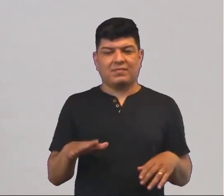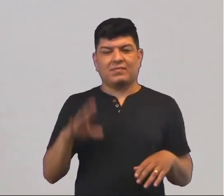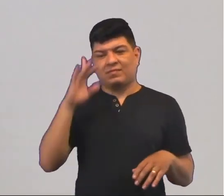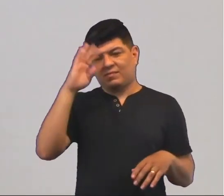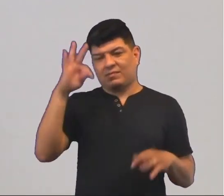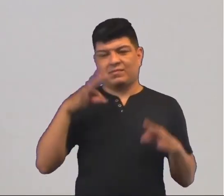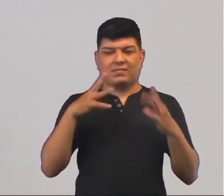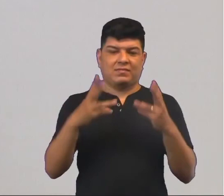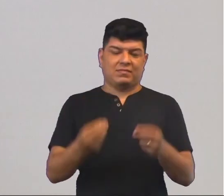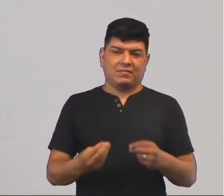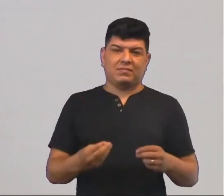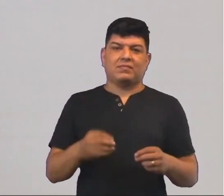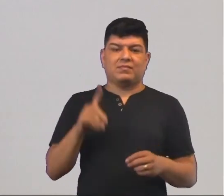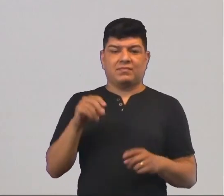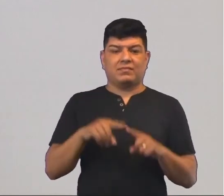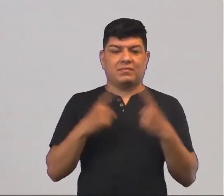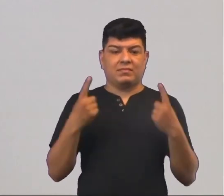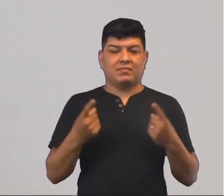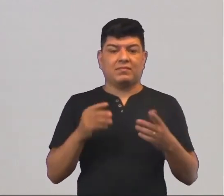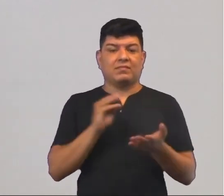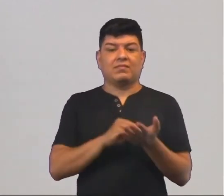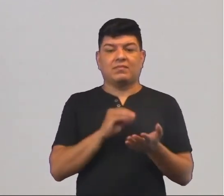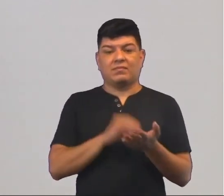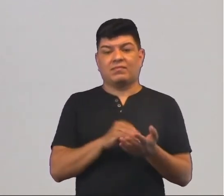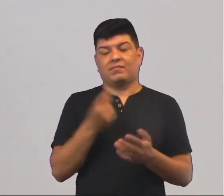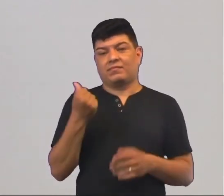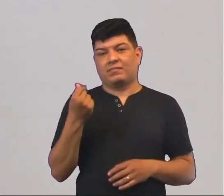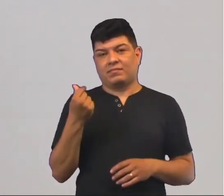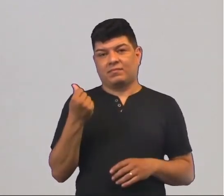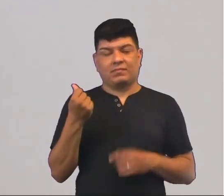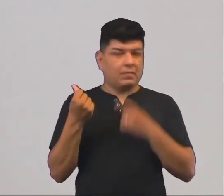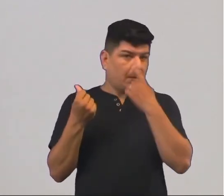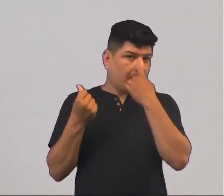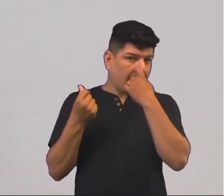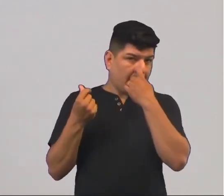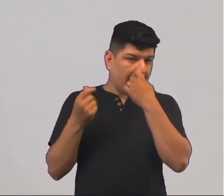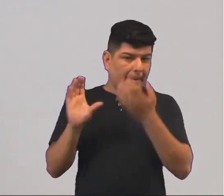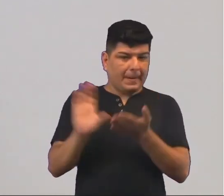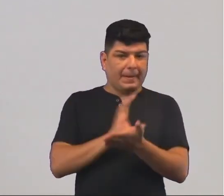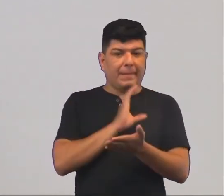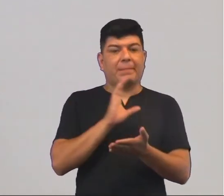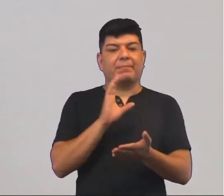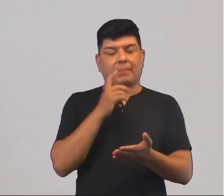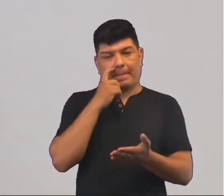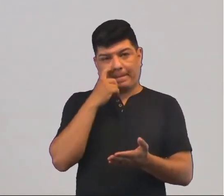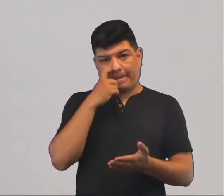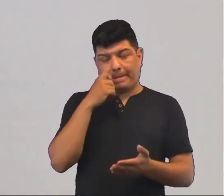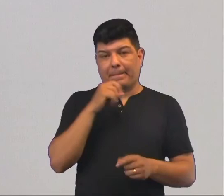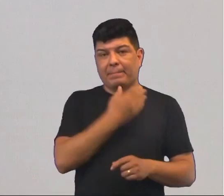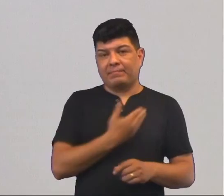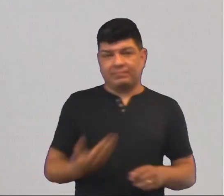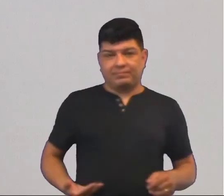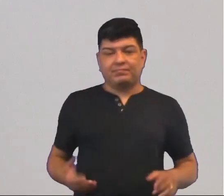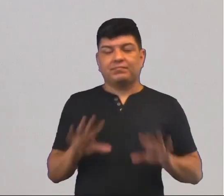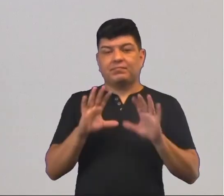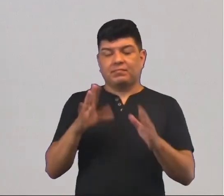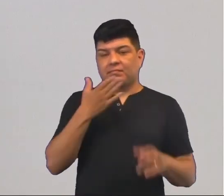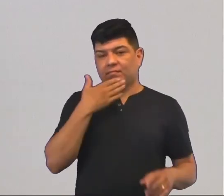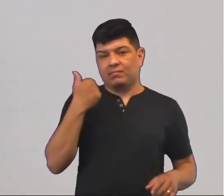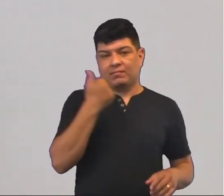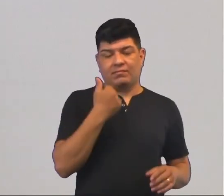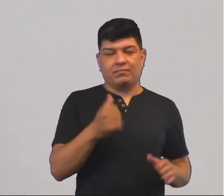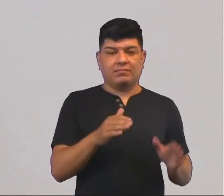É o sonho de todo mundo. Não é mais o que está faltando. É a questão financeira. Investimentos aí das partes das autoridades para melhorar também